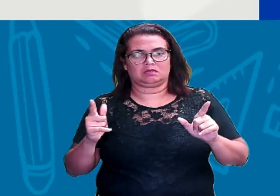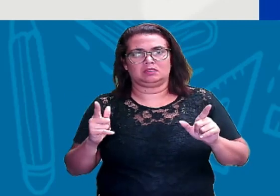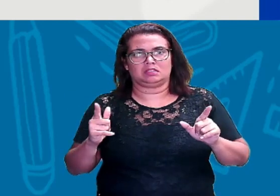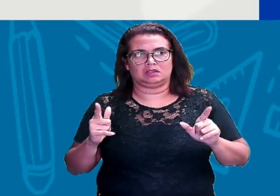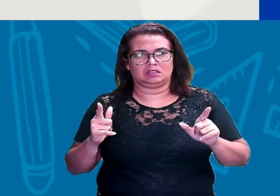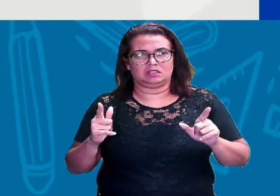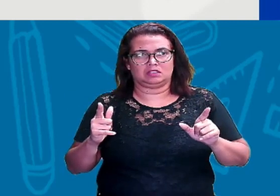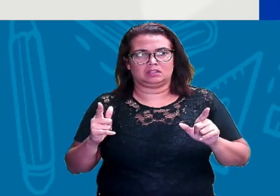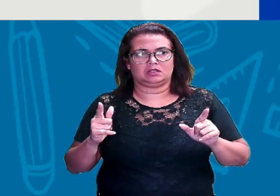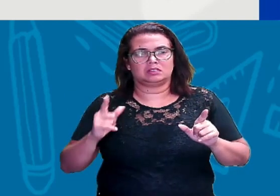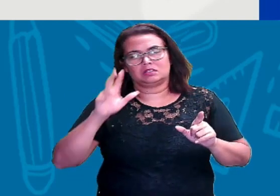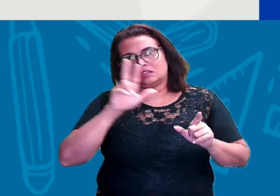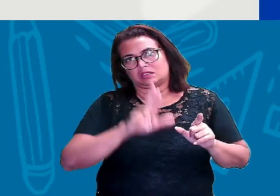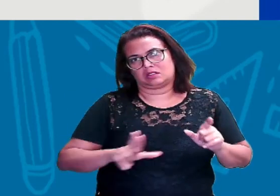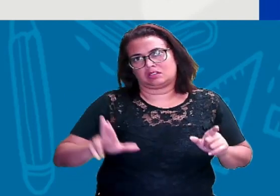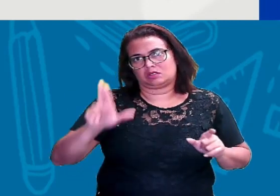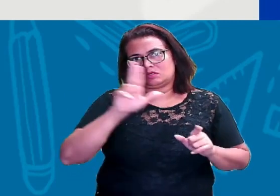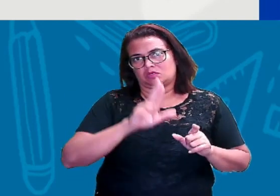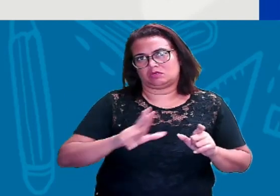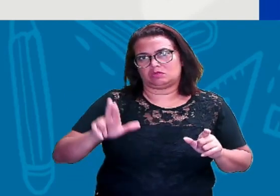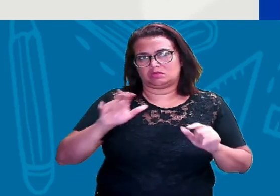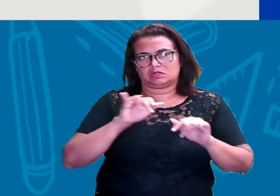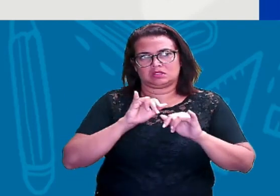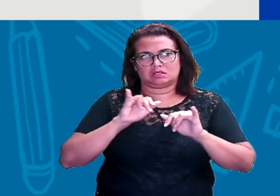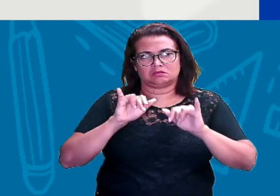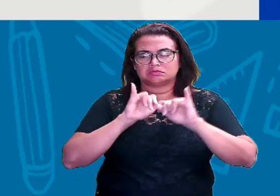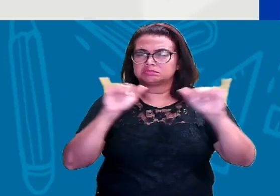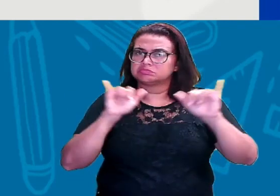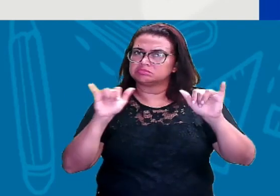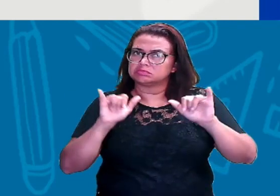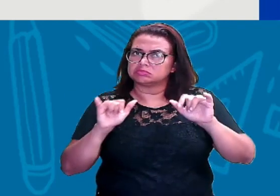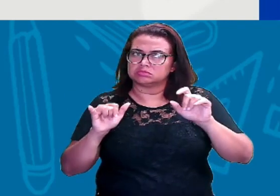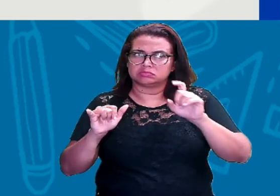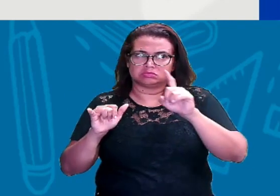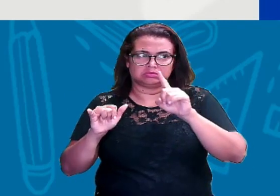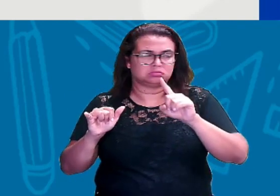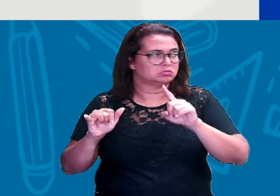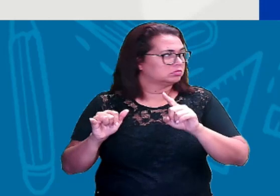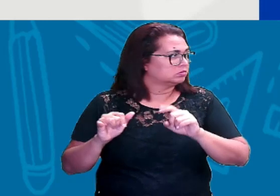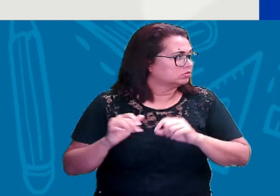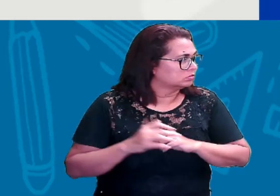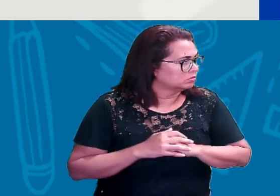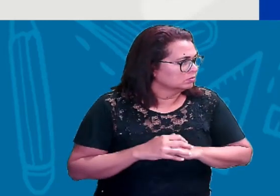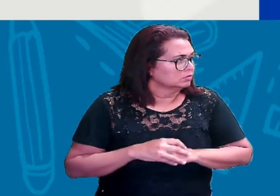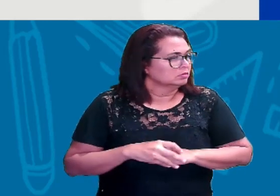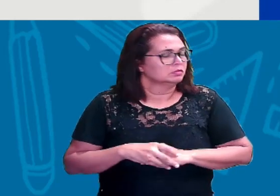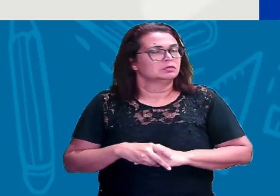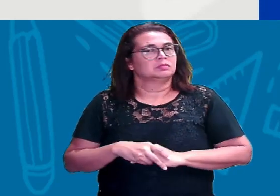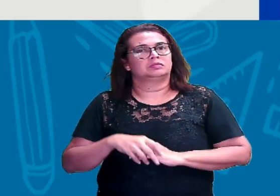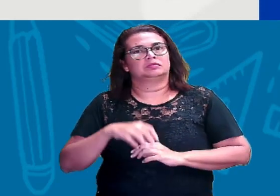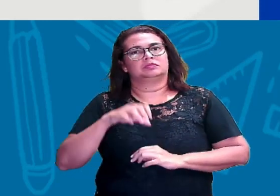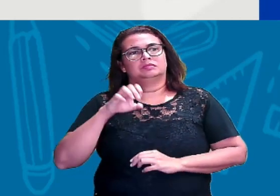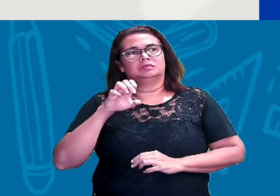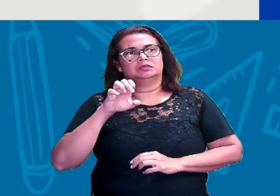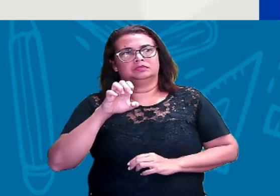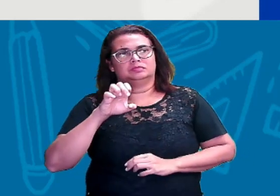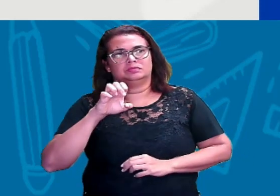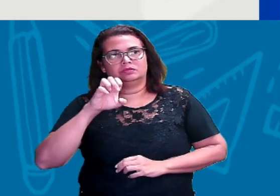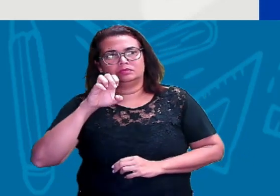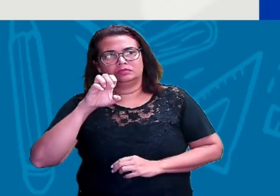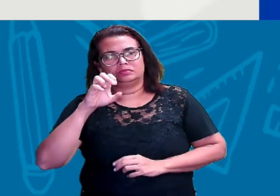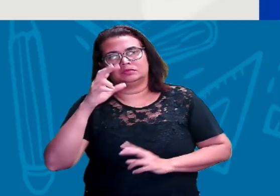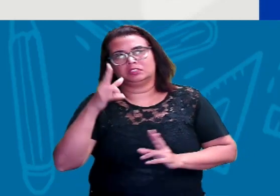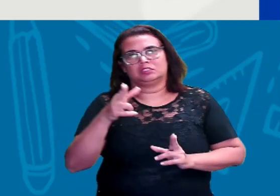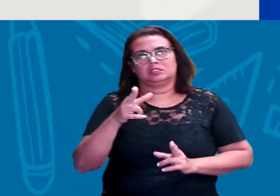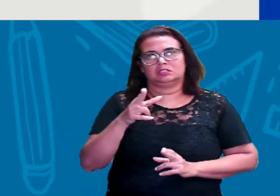anúncios, tá? Essa letrinha aí que dentro do inglês é considerado como AND, que é